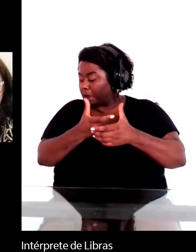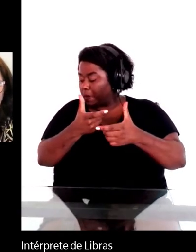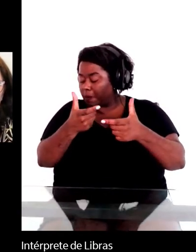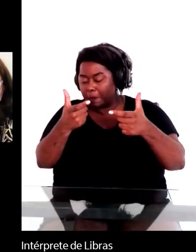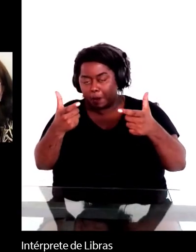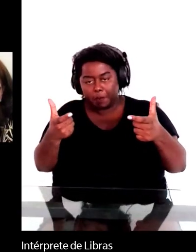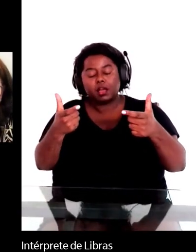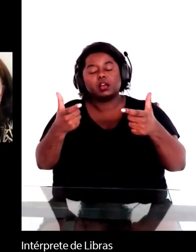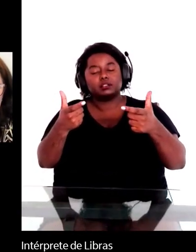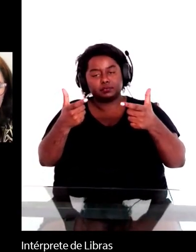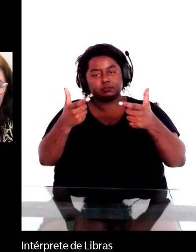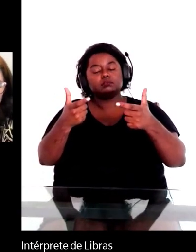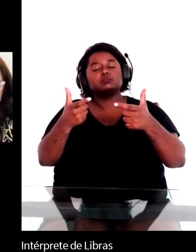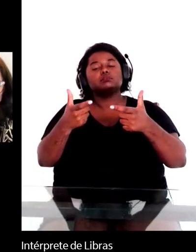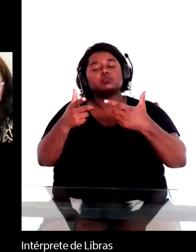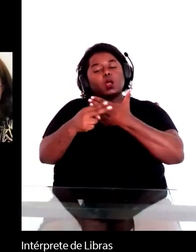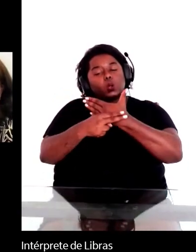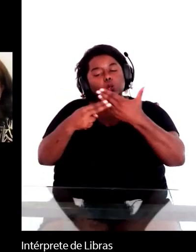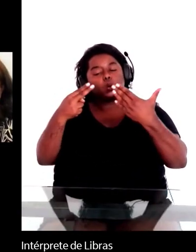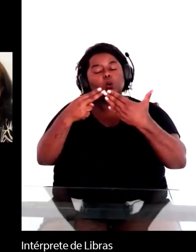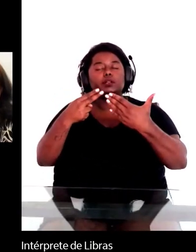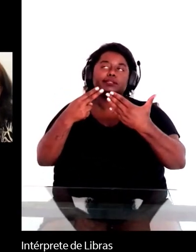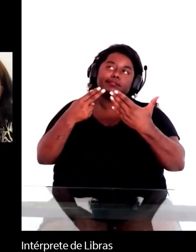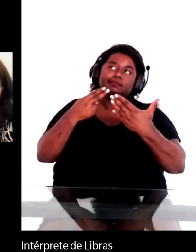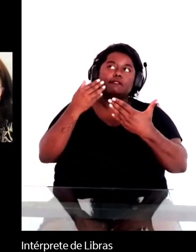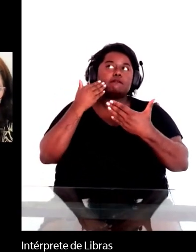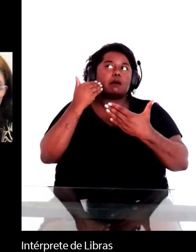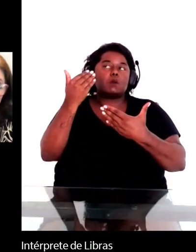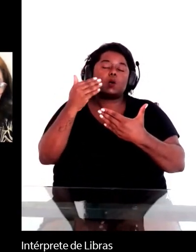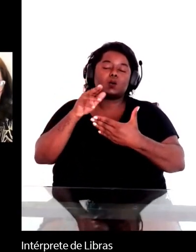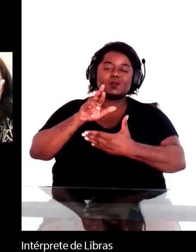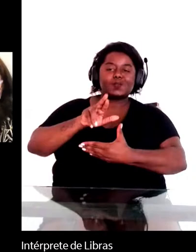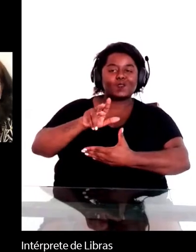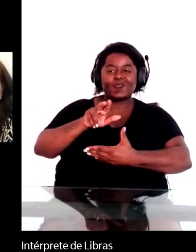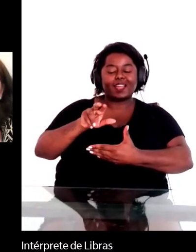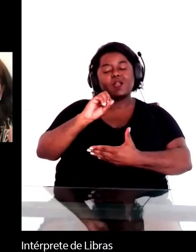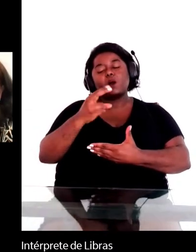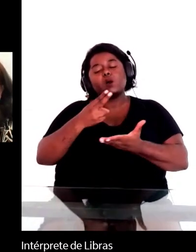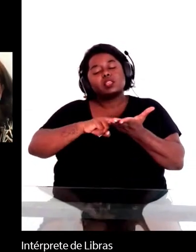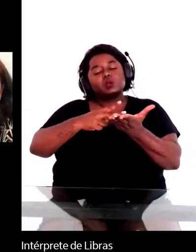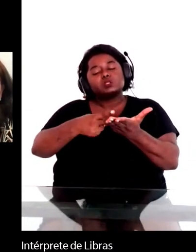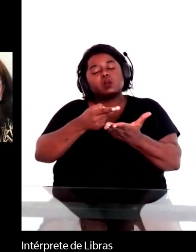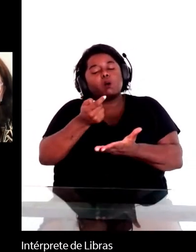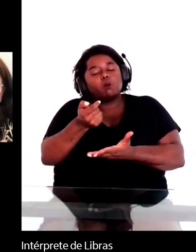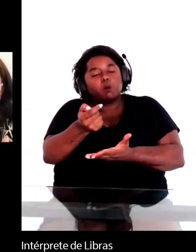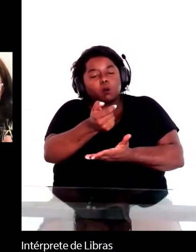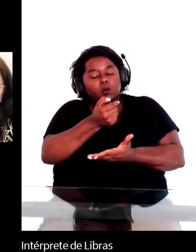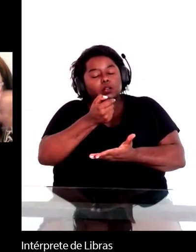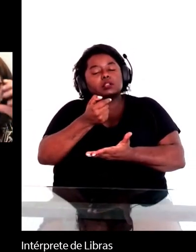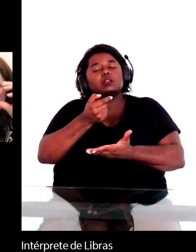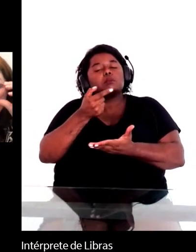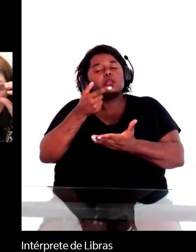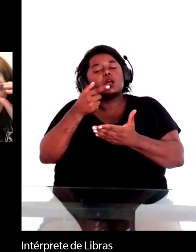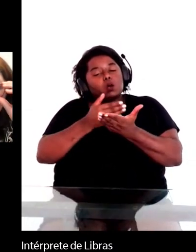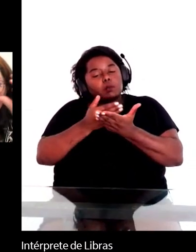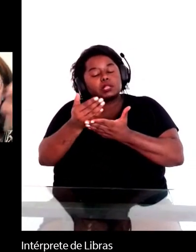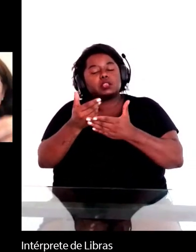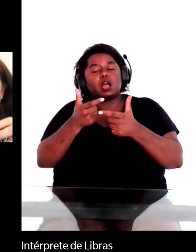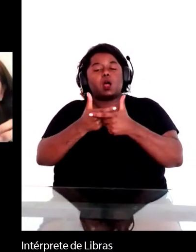menos conhecidos ou pouco traduzidos para aumentar a recepção